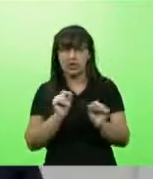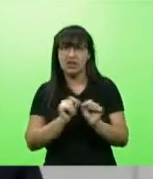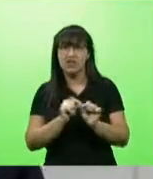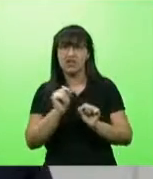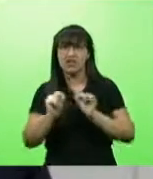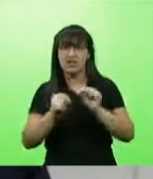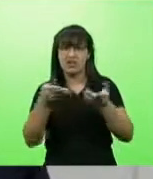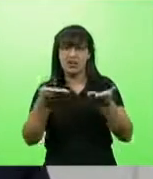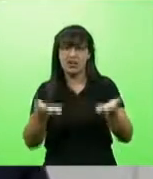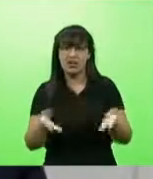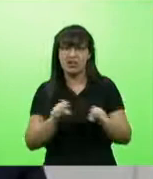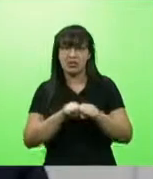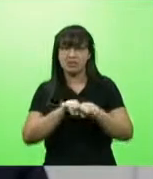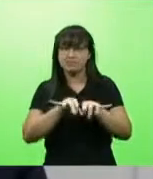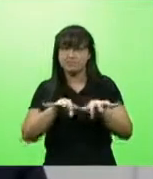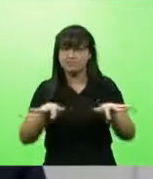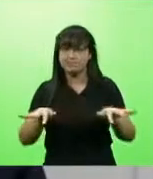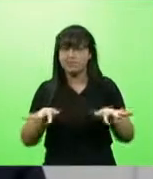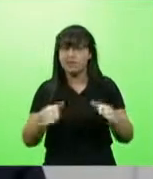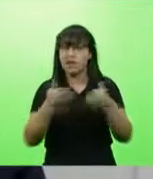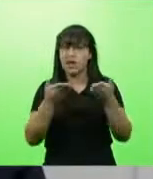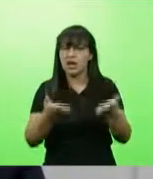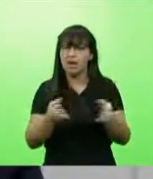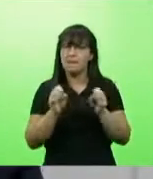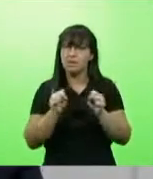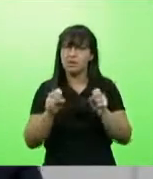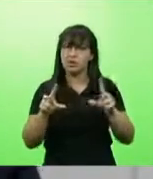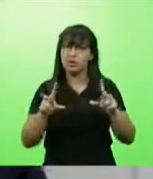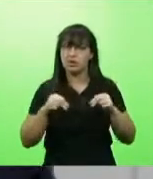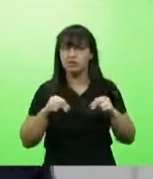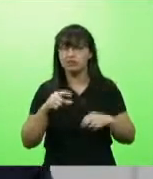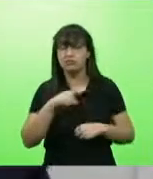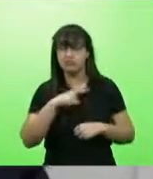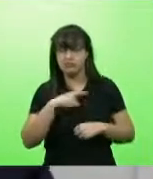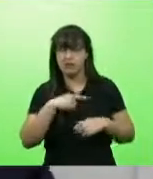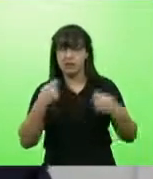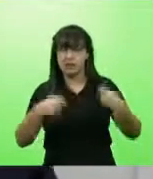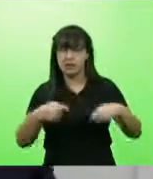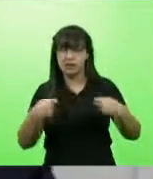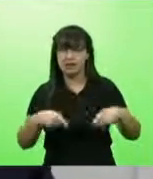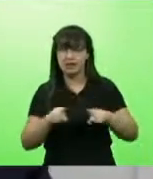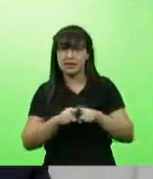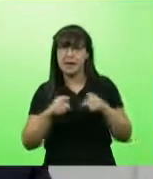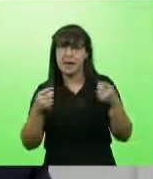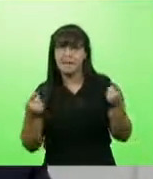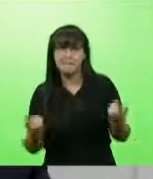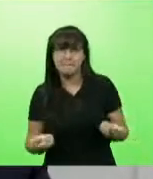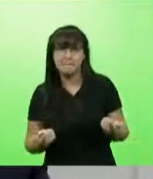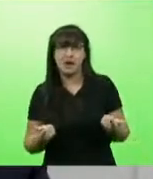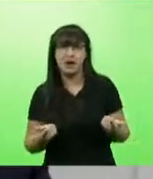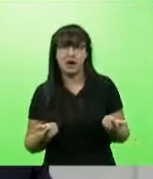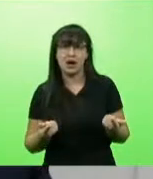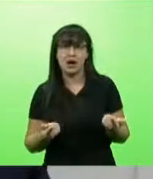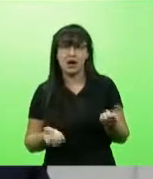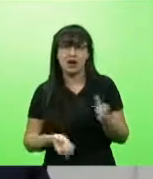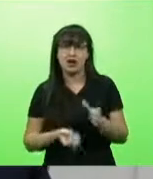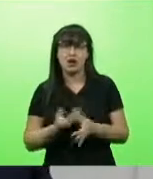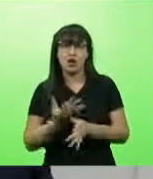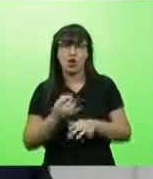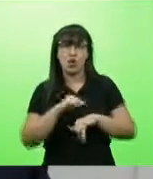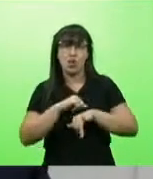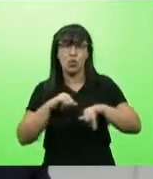pandemia, merecem o reconhecimento. Agora, o que se criou de imagem em cima de Rancho Queimado,